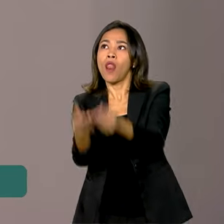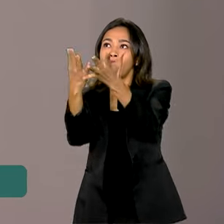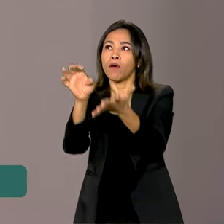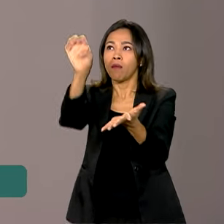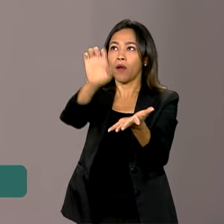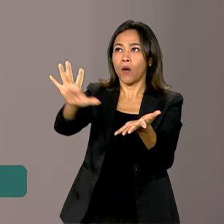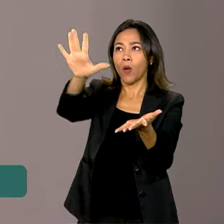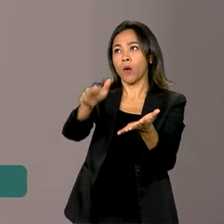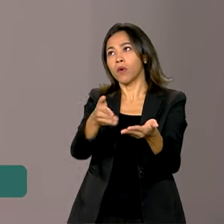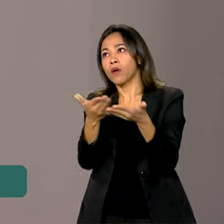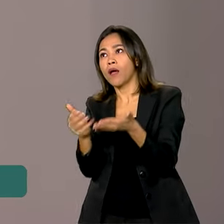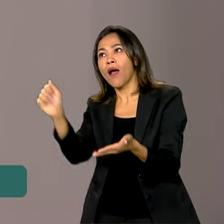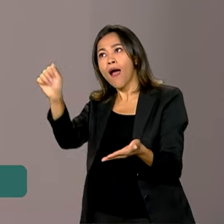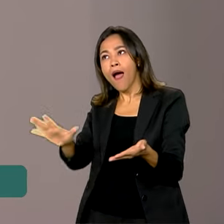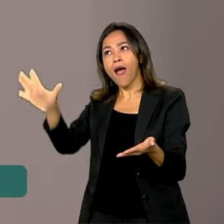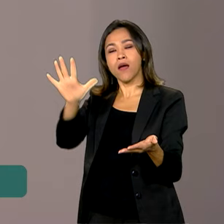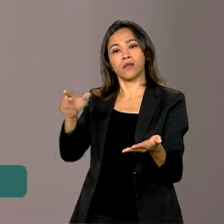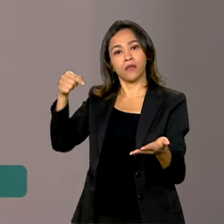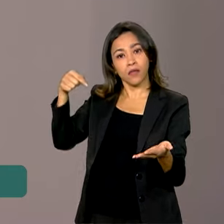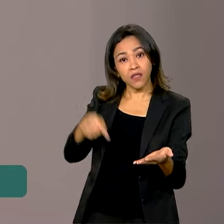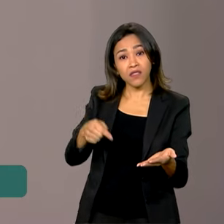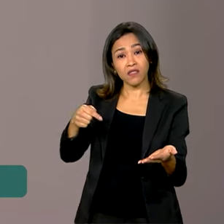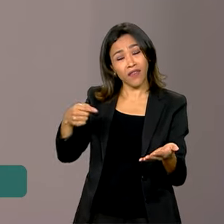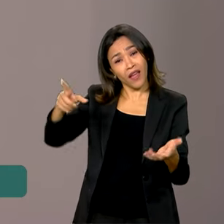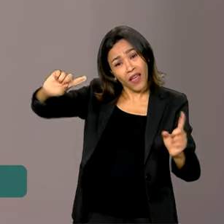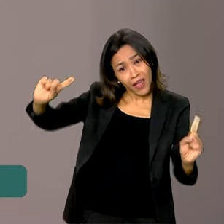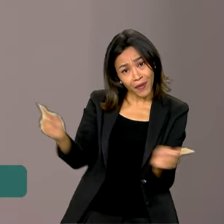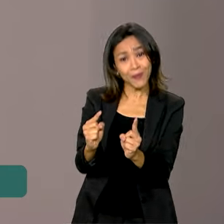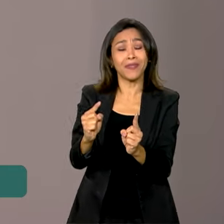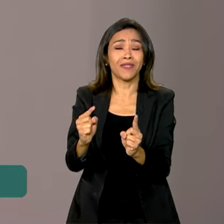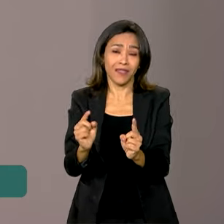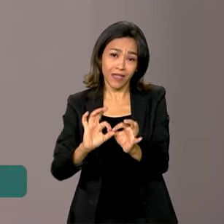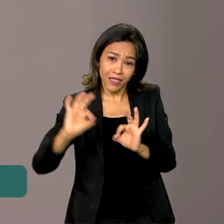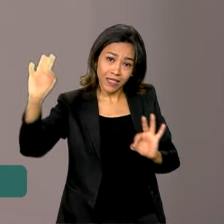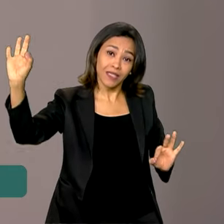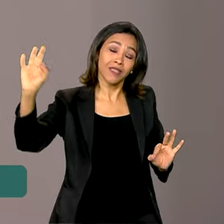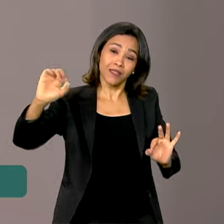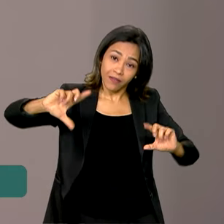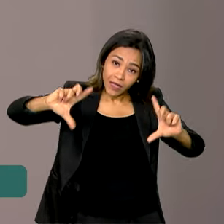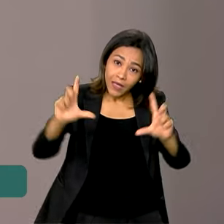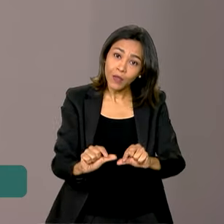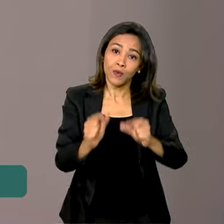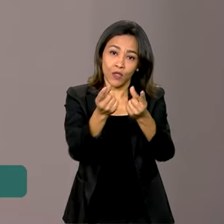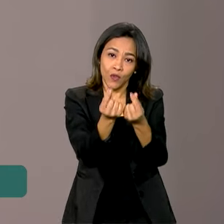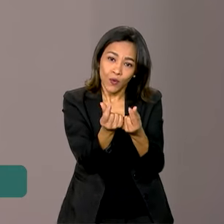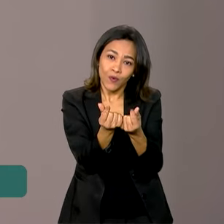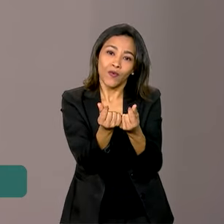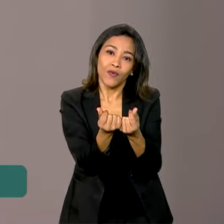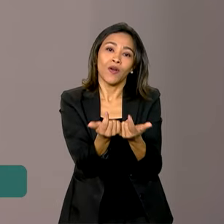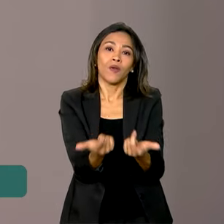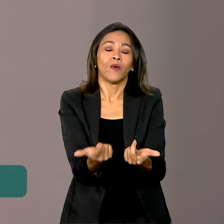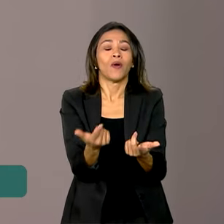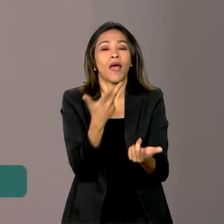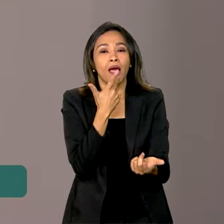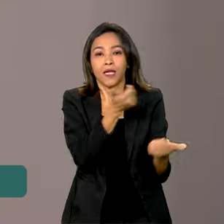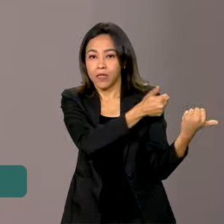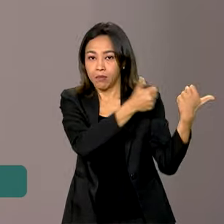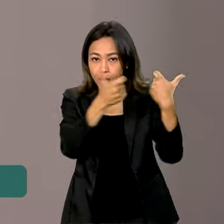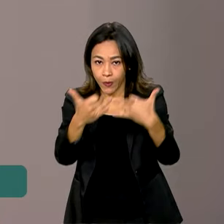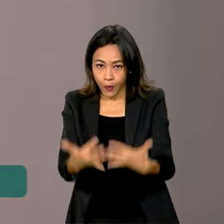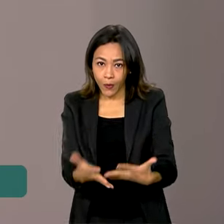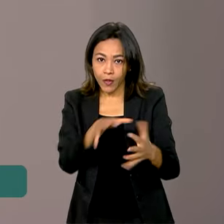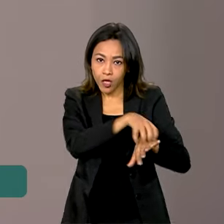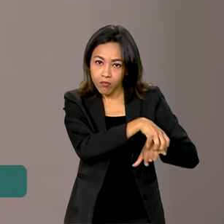e Oceania elimina distâncias e barateia os custos e preços. Segundo ela, o transporte de cargas para a China,